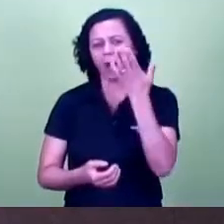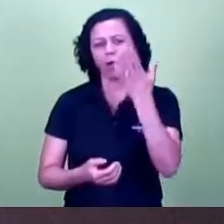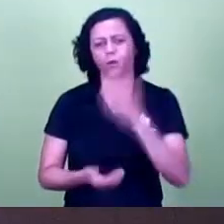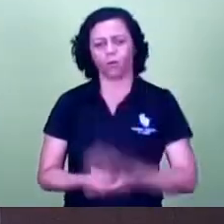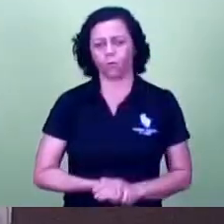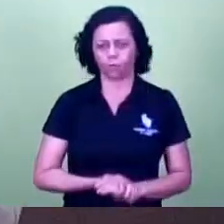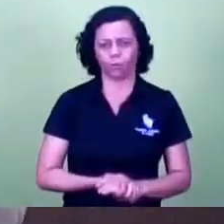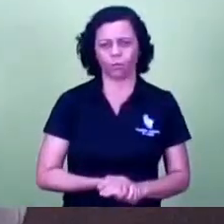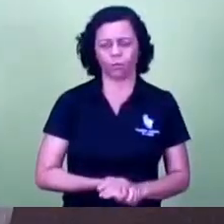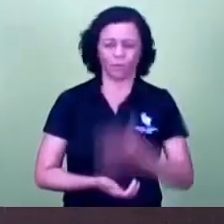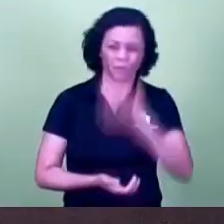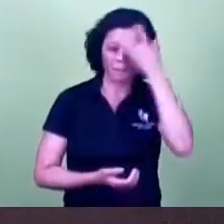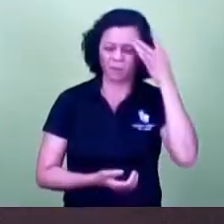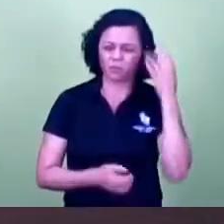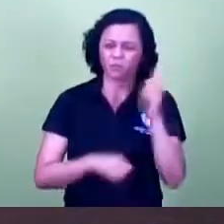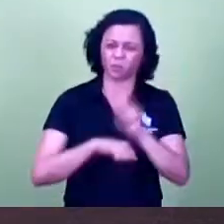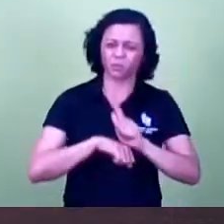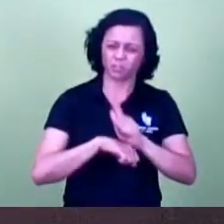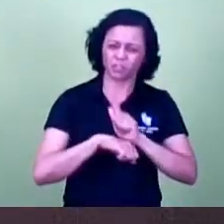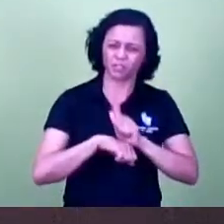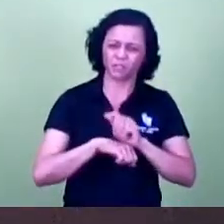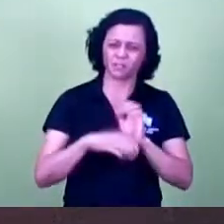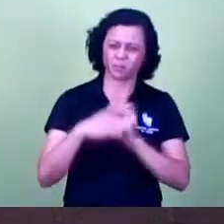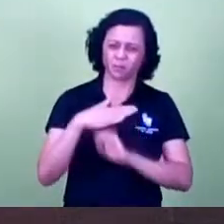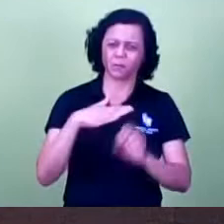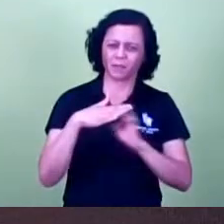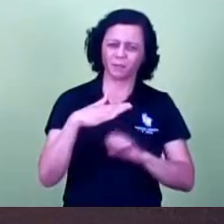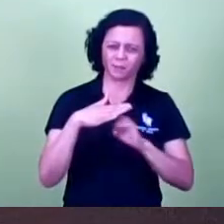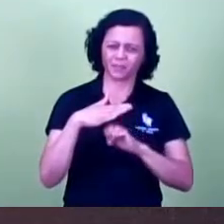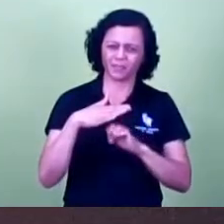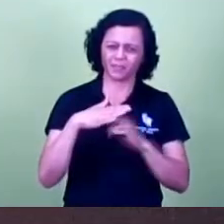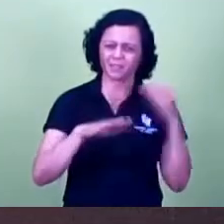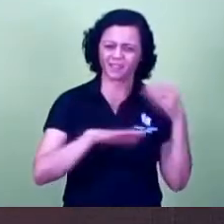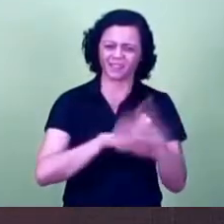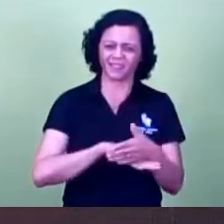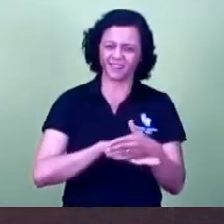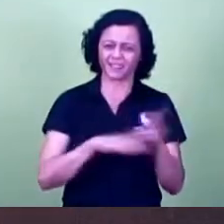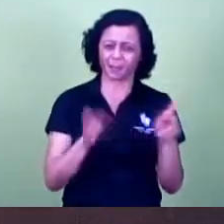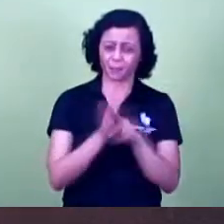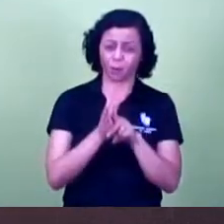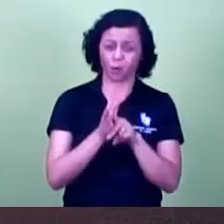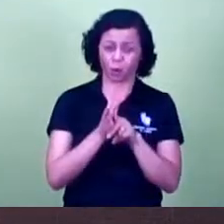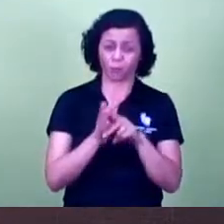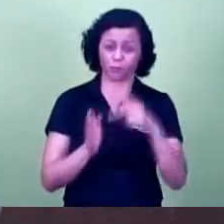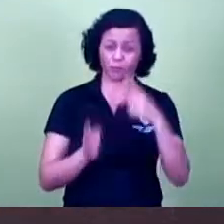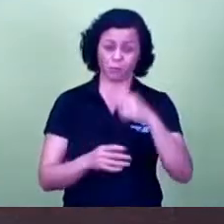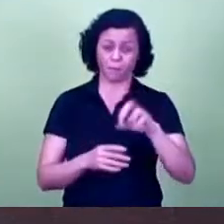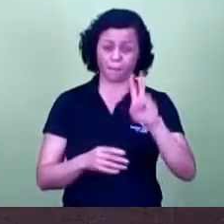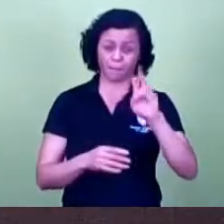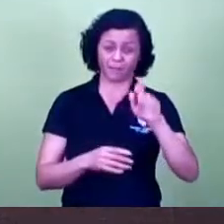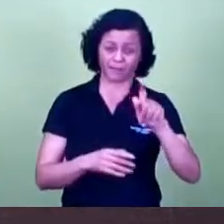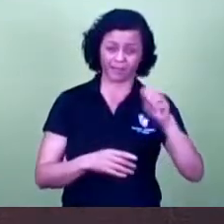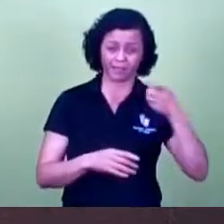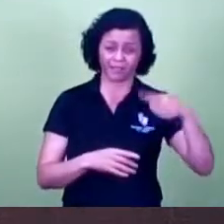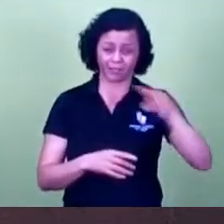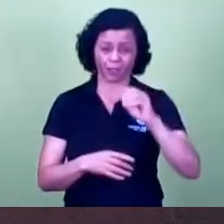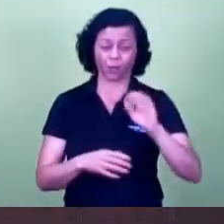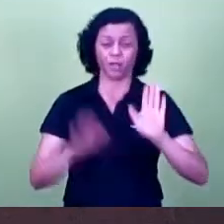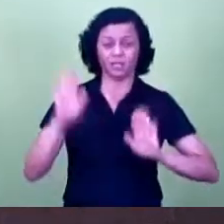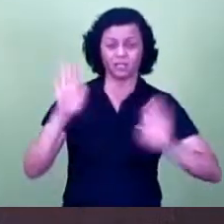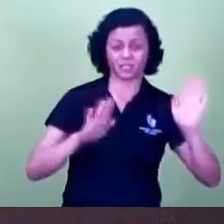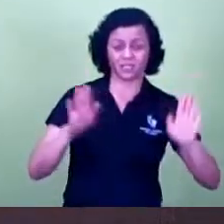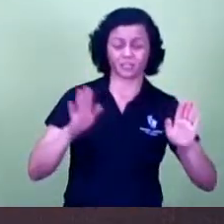diz que gerencia uma empresa entrar num chamamento público para uma prestação de serviço